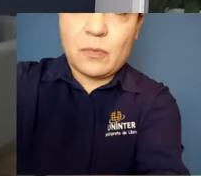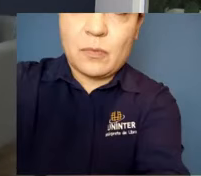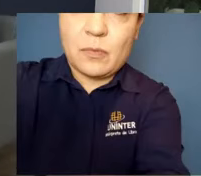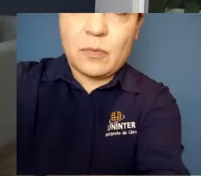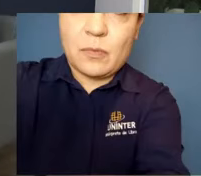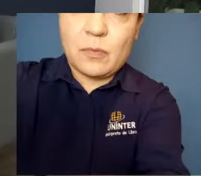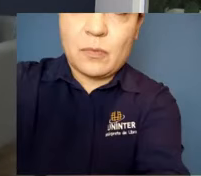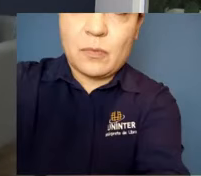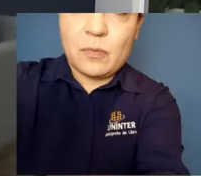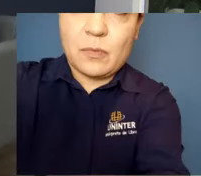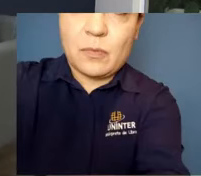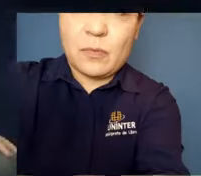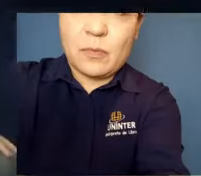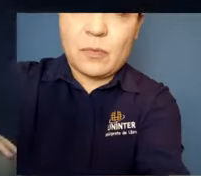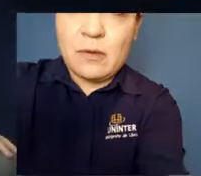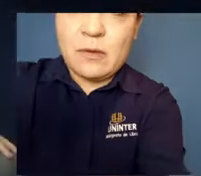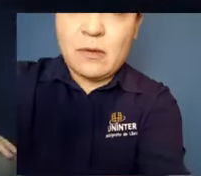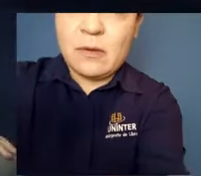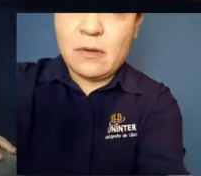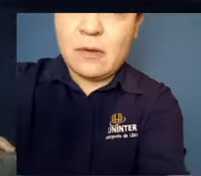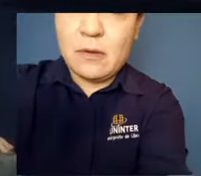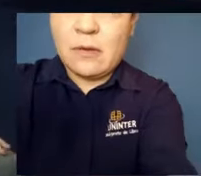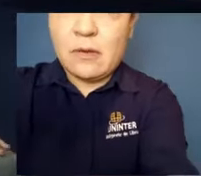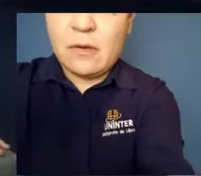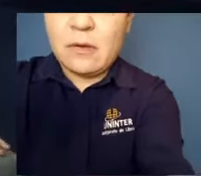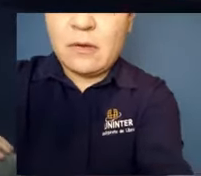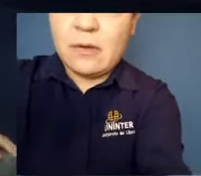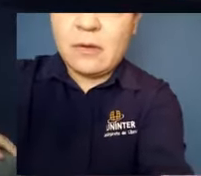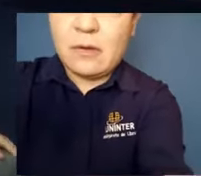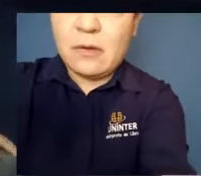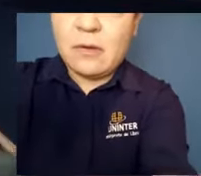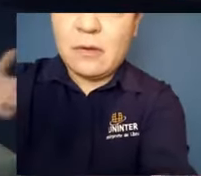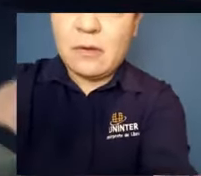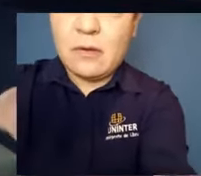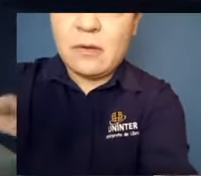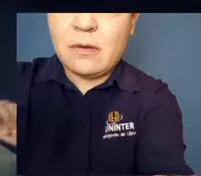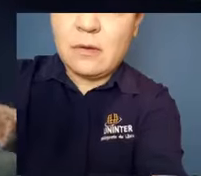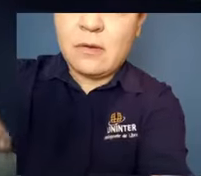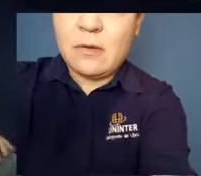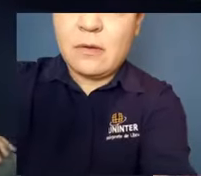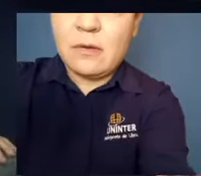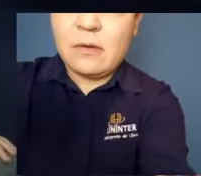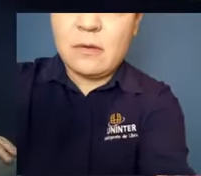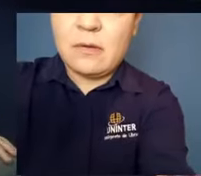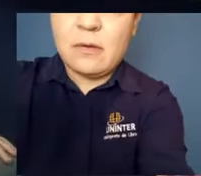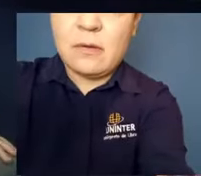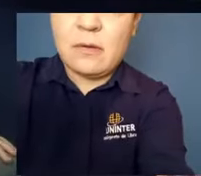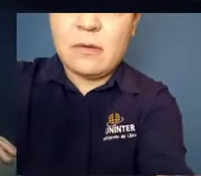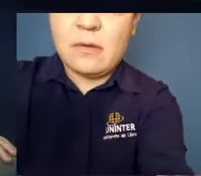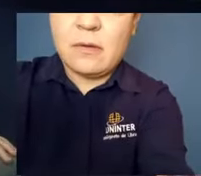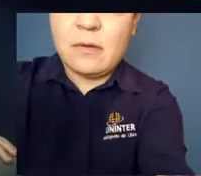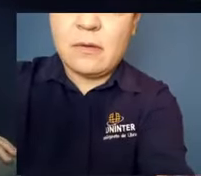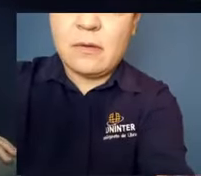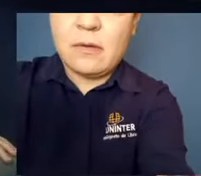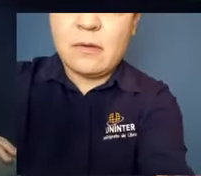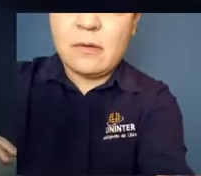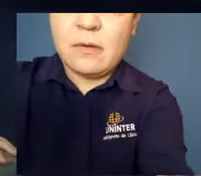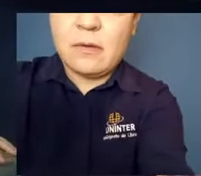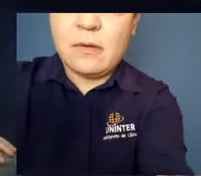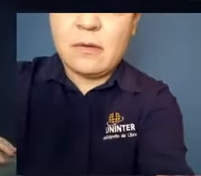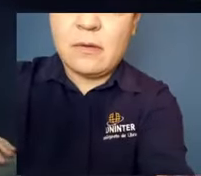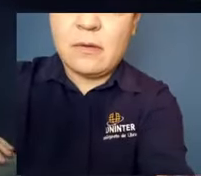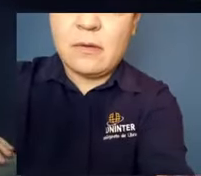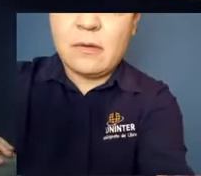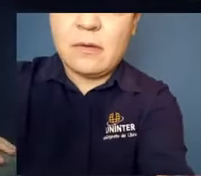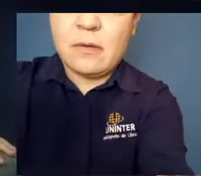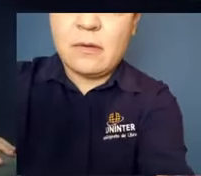assim. Ele cheirava as pessoas. Já que ele não estava vendo, ele ia pelo olfato. Agora, pense. Até meses atrás, eu tinha